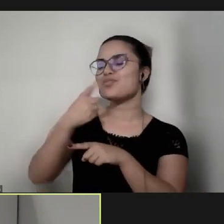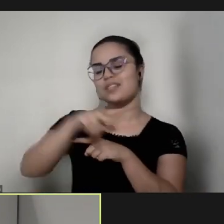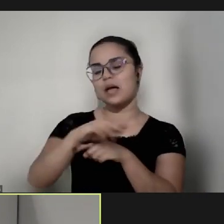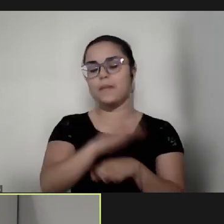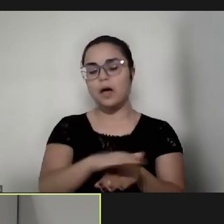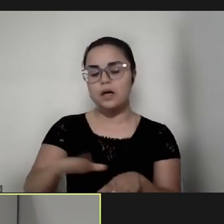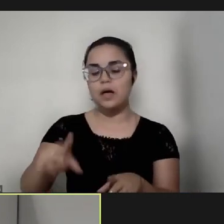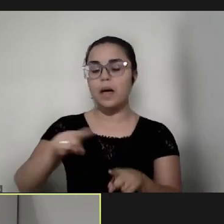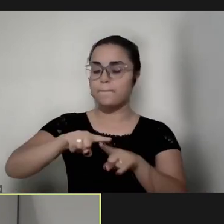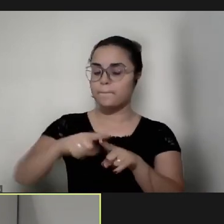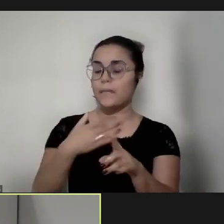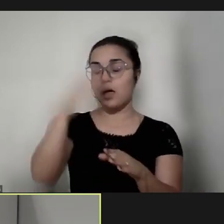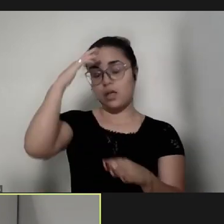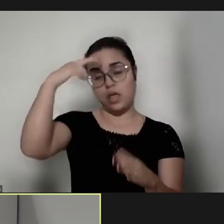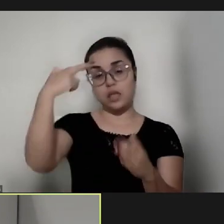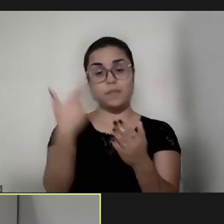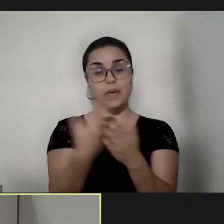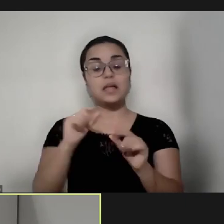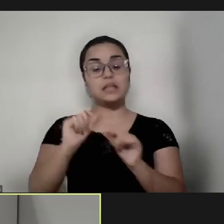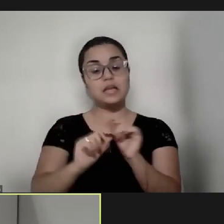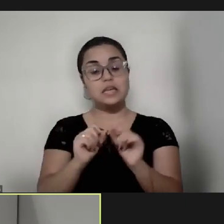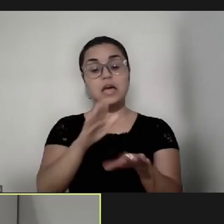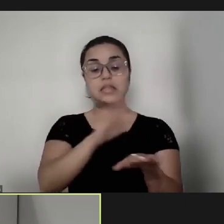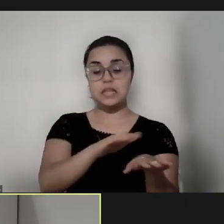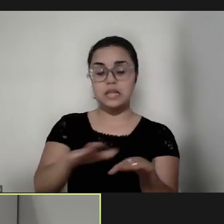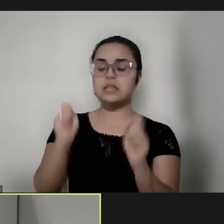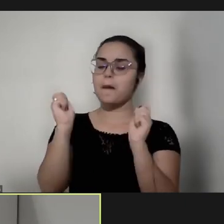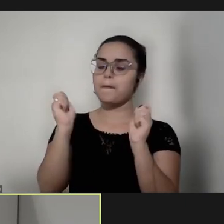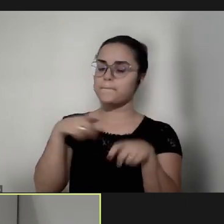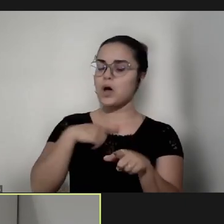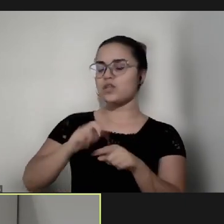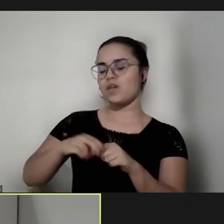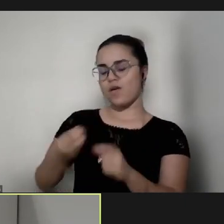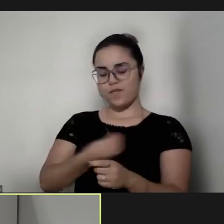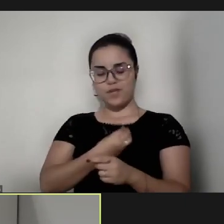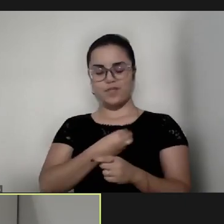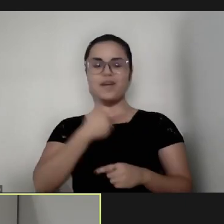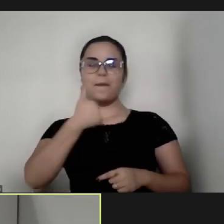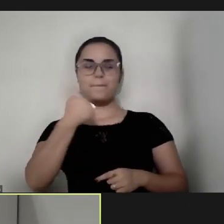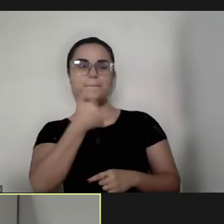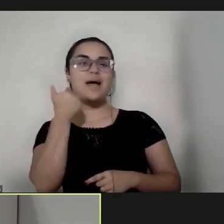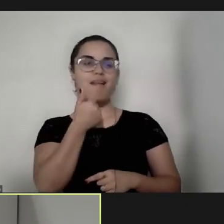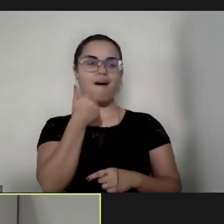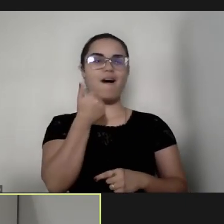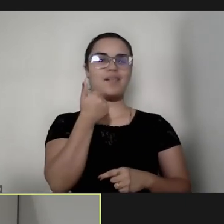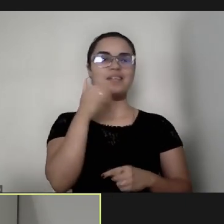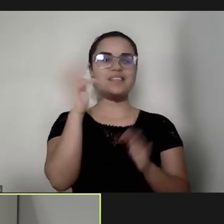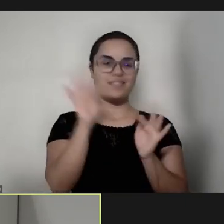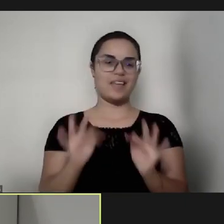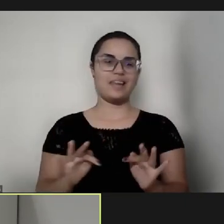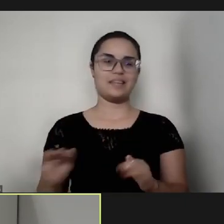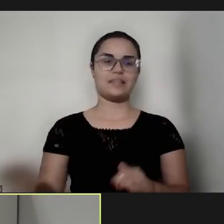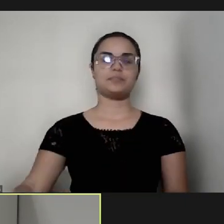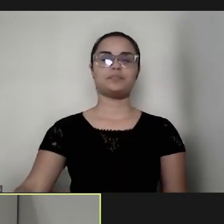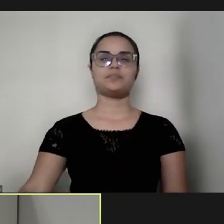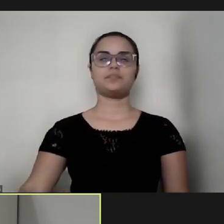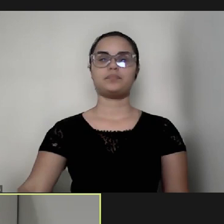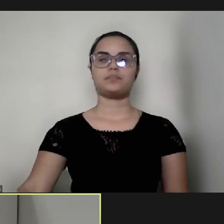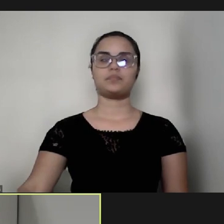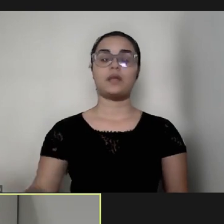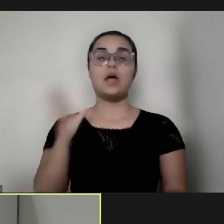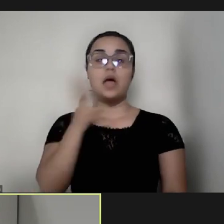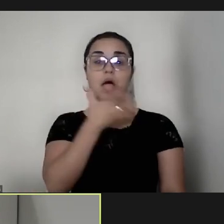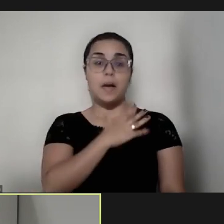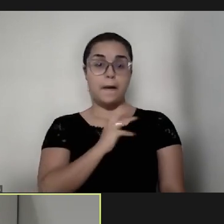respeitada e que as crianças possam desfrutá-la dela de uma forma mais digna e feliz. Sou mãe do João,